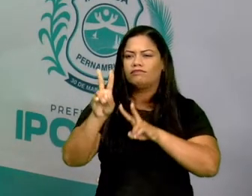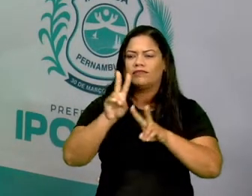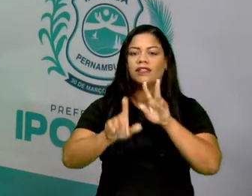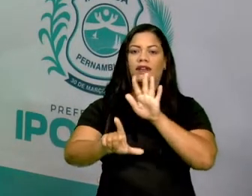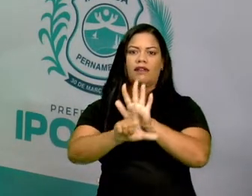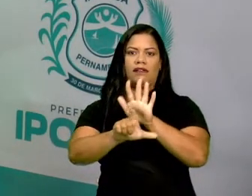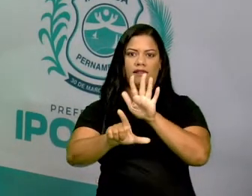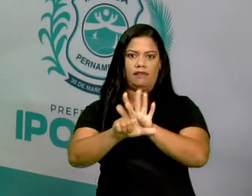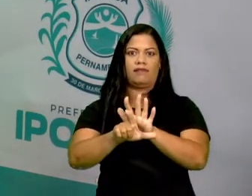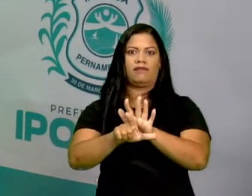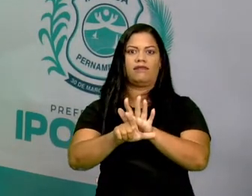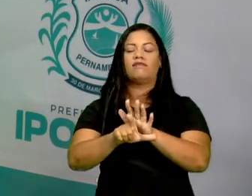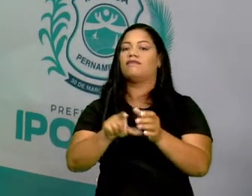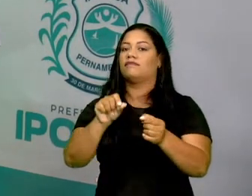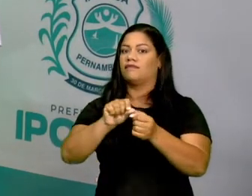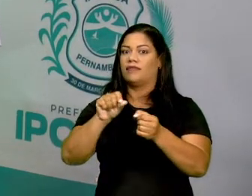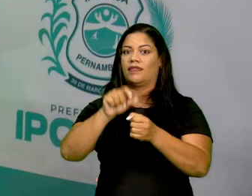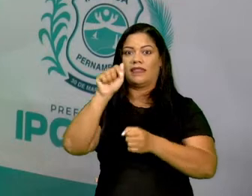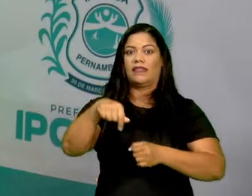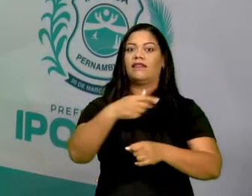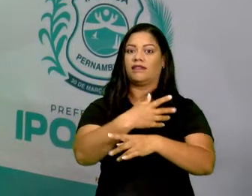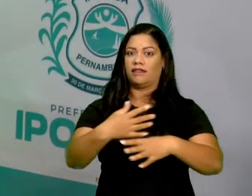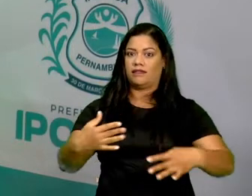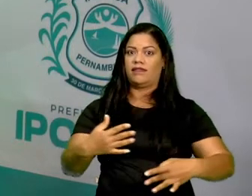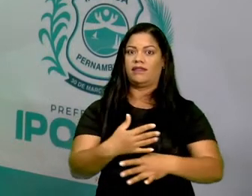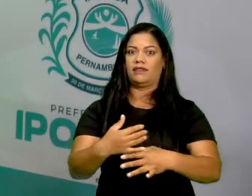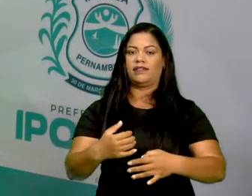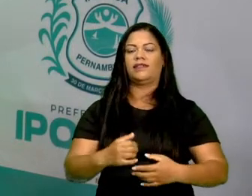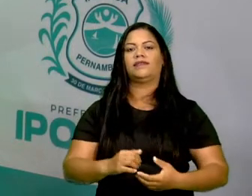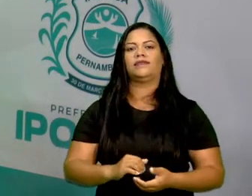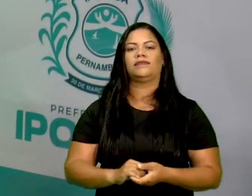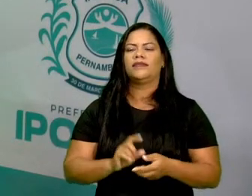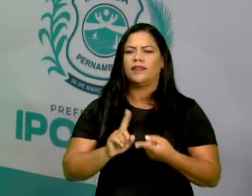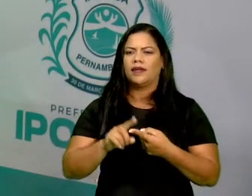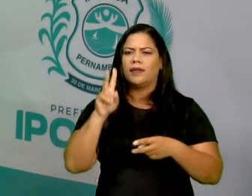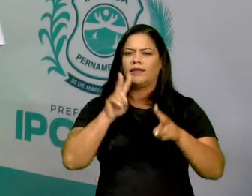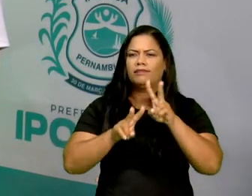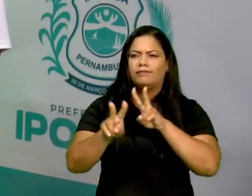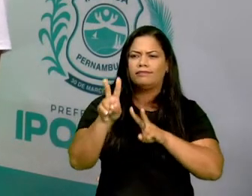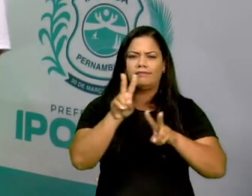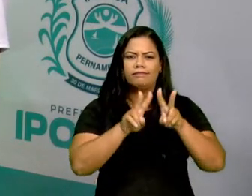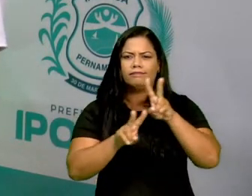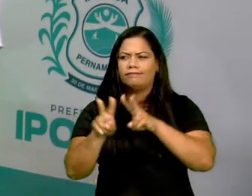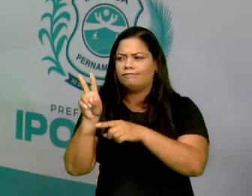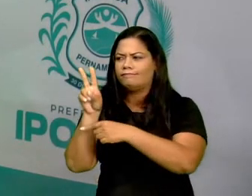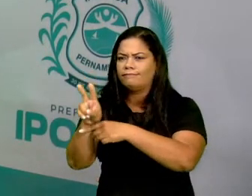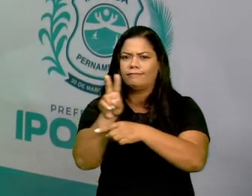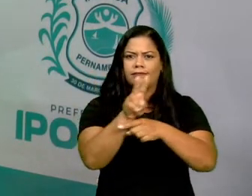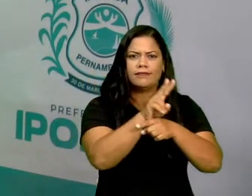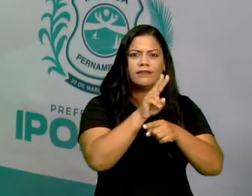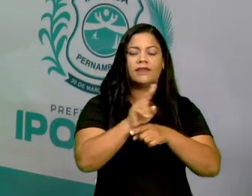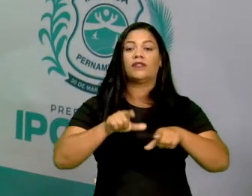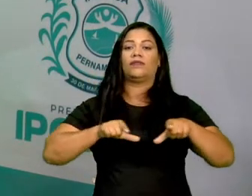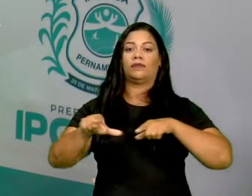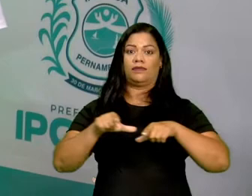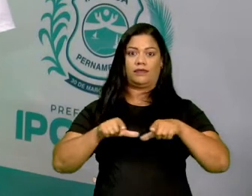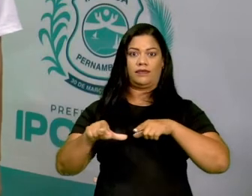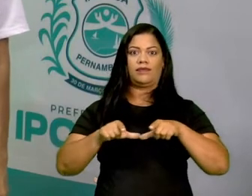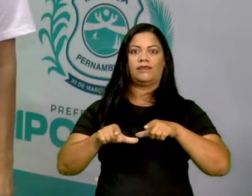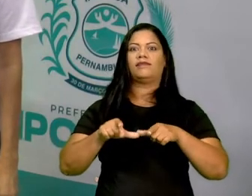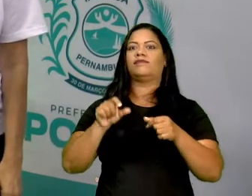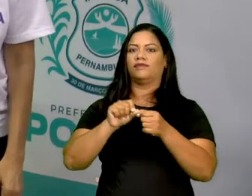serem aplicadas no município. E fiscalizam o trabalho realizado na cidade pelos